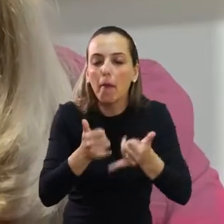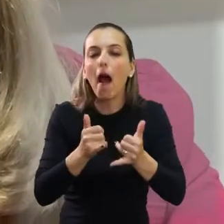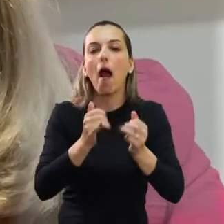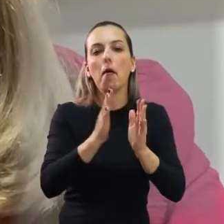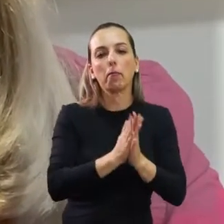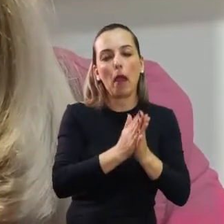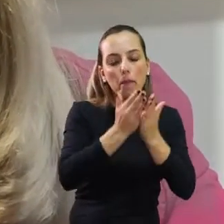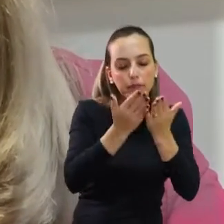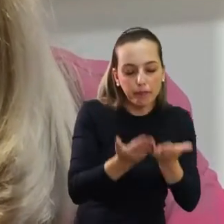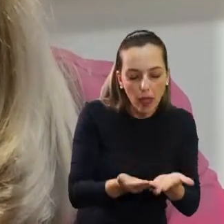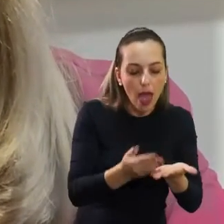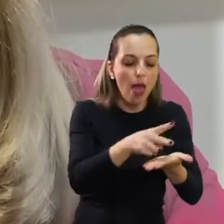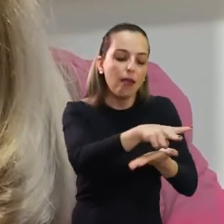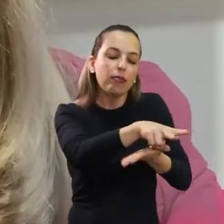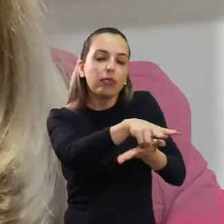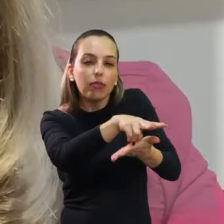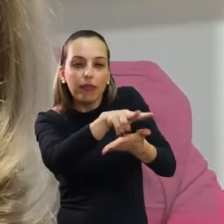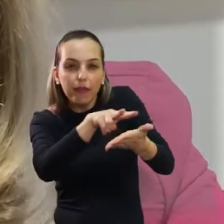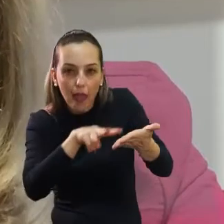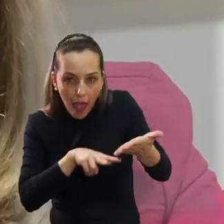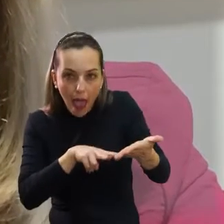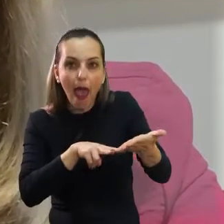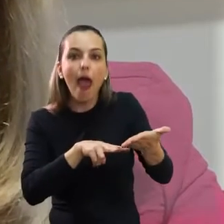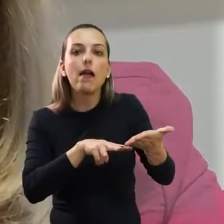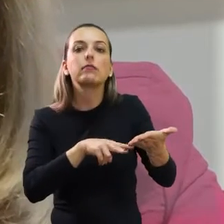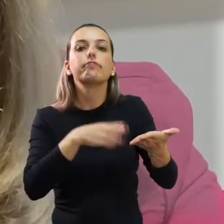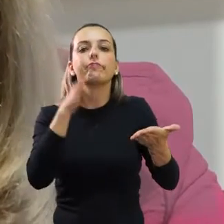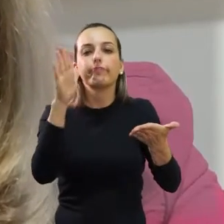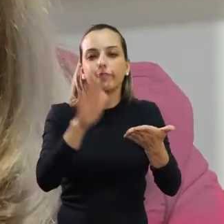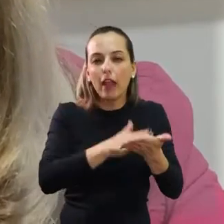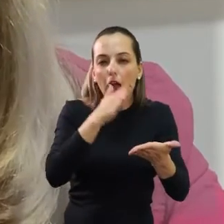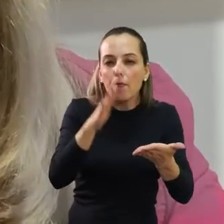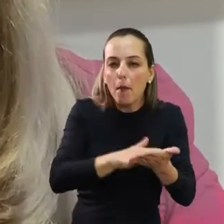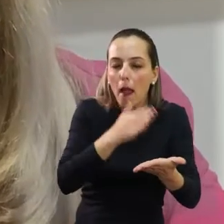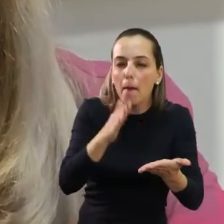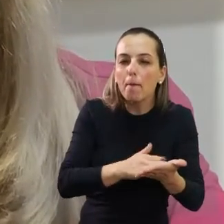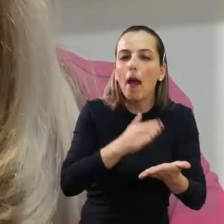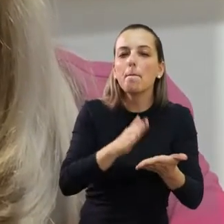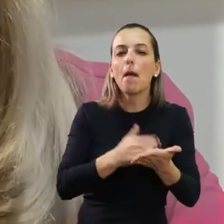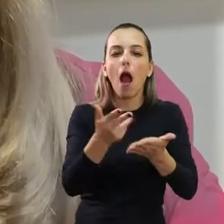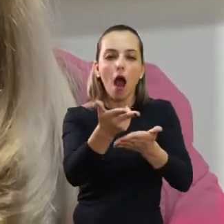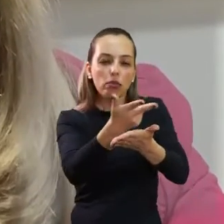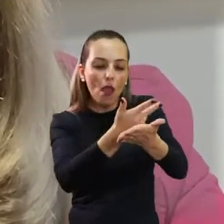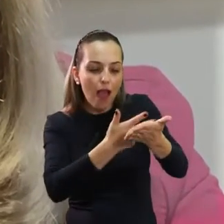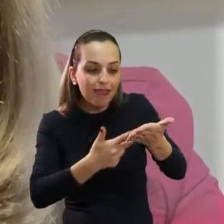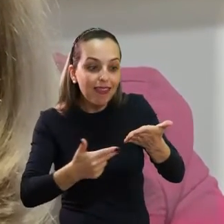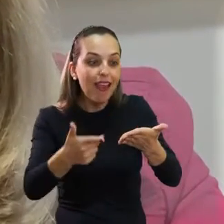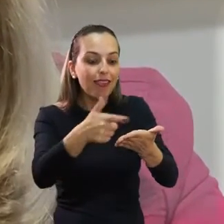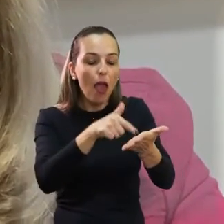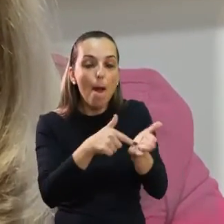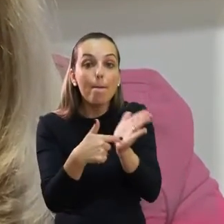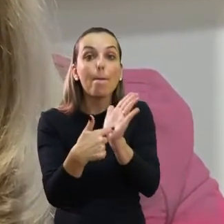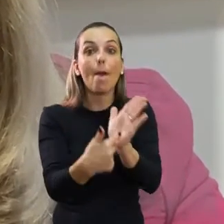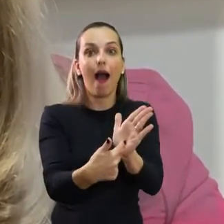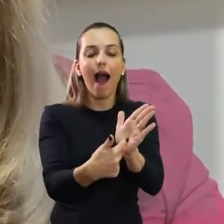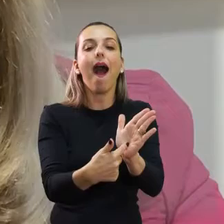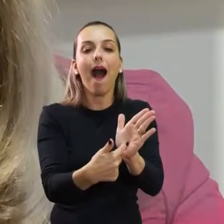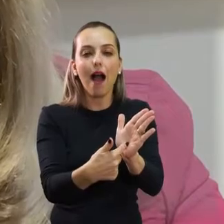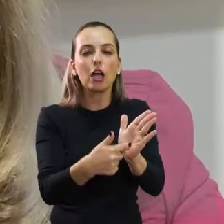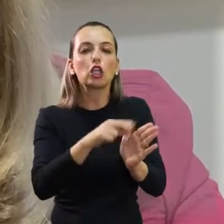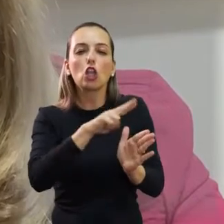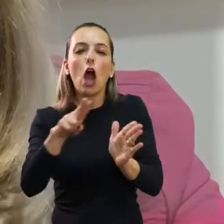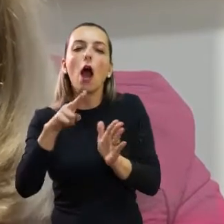sem realizar nenhuma outra tarefa. Então, contar histórias, lendo os livros, filiar revistas com figuras